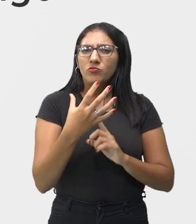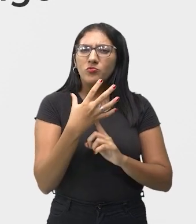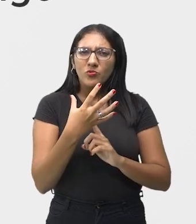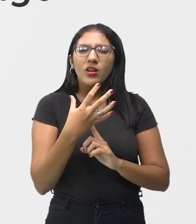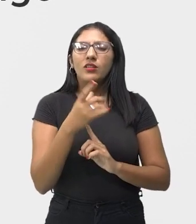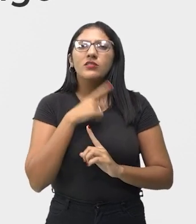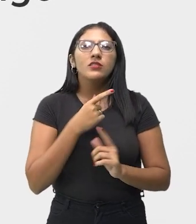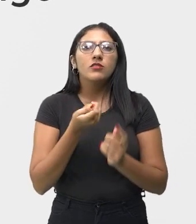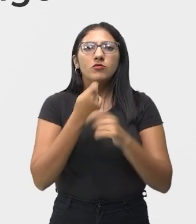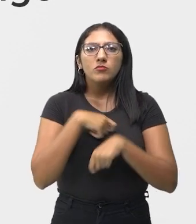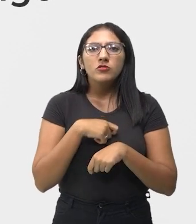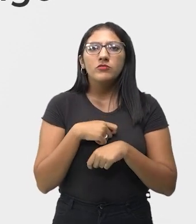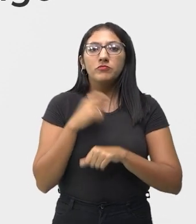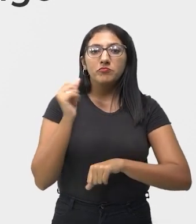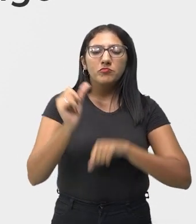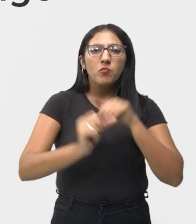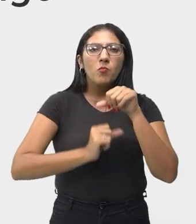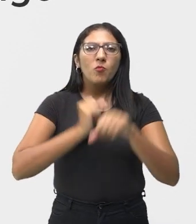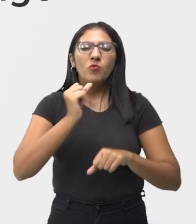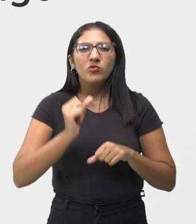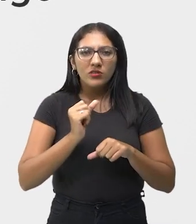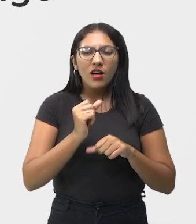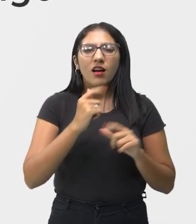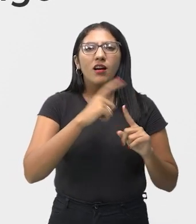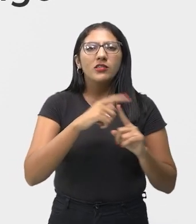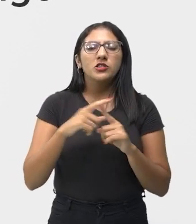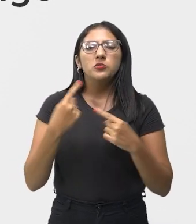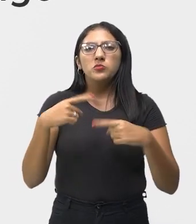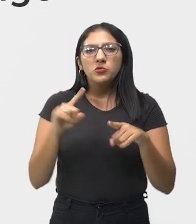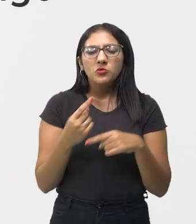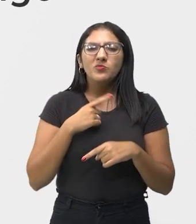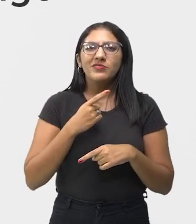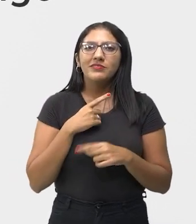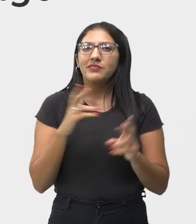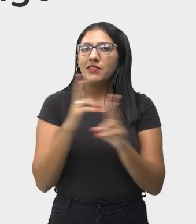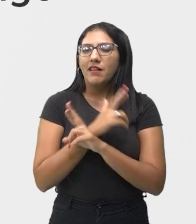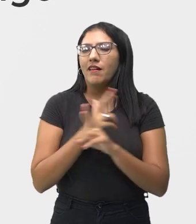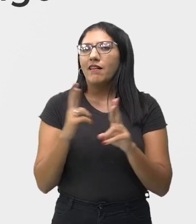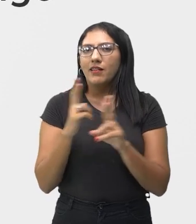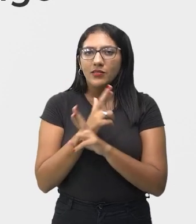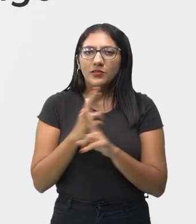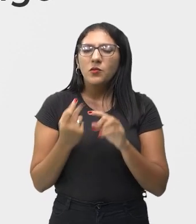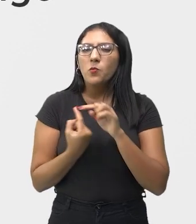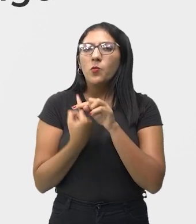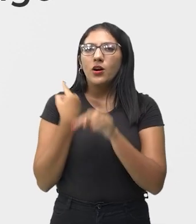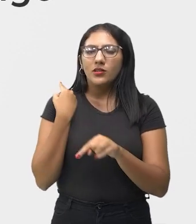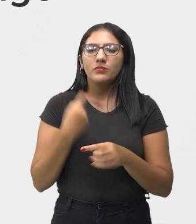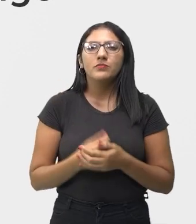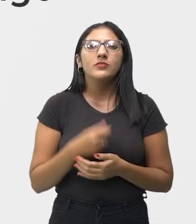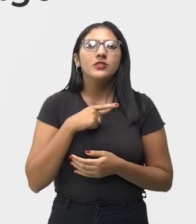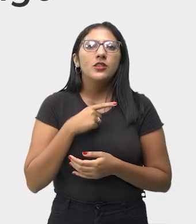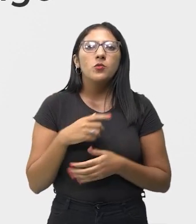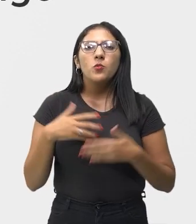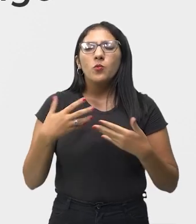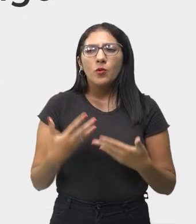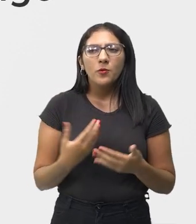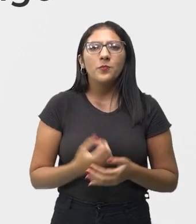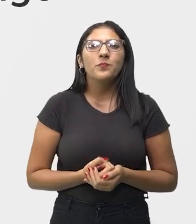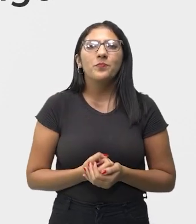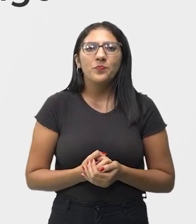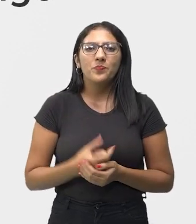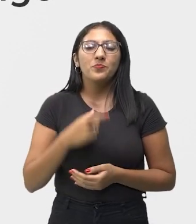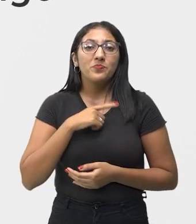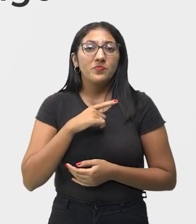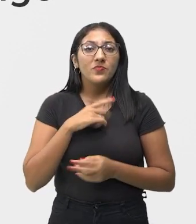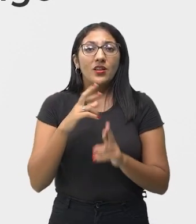fosse capaz de fugir do estilo operístico que dominava a música brasileira. E era o quê? Justamente